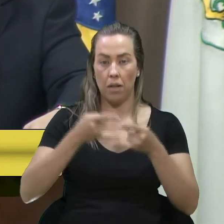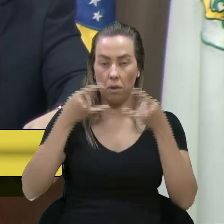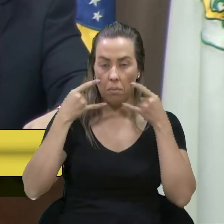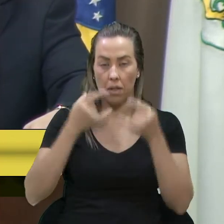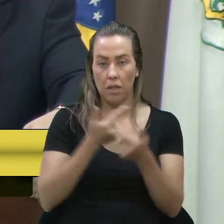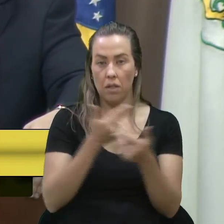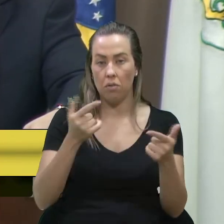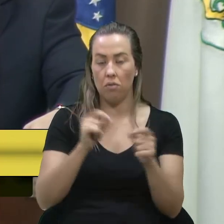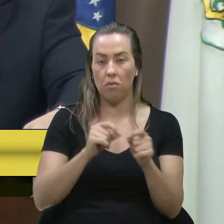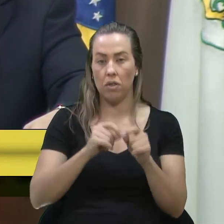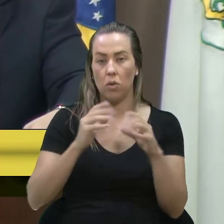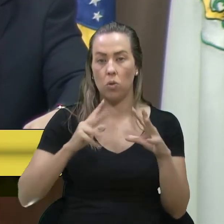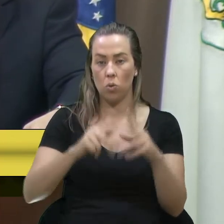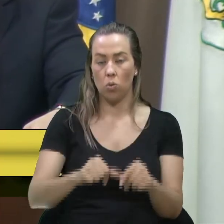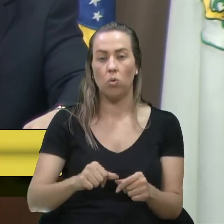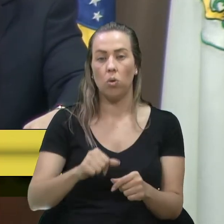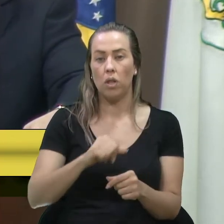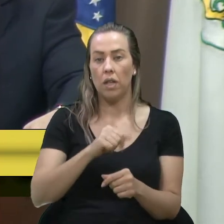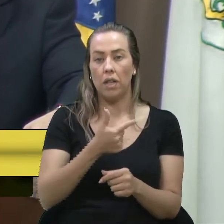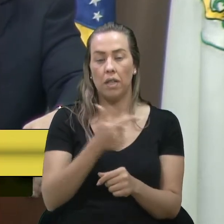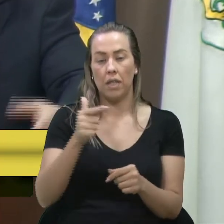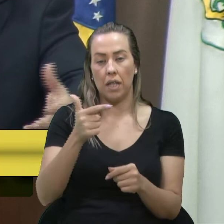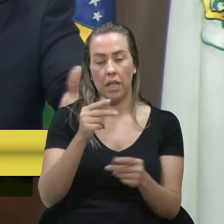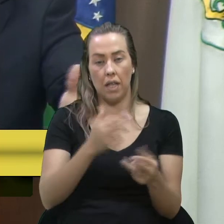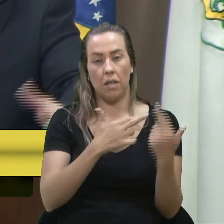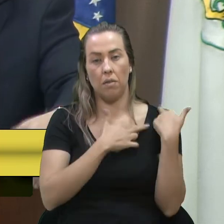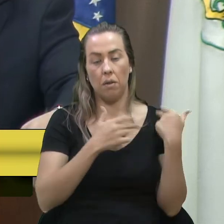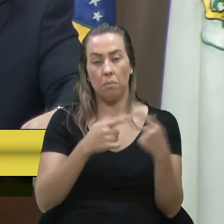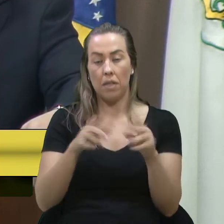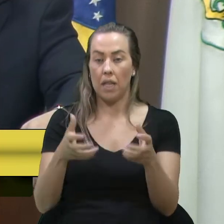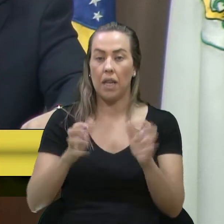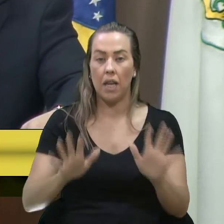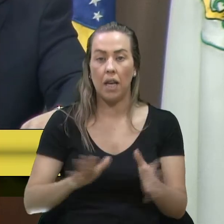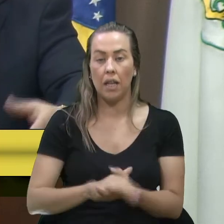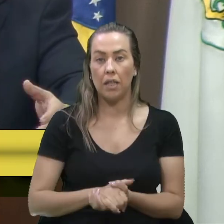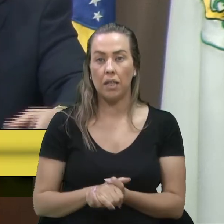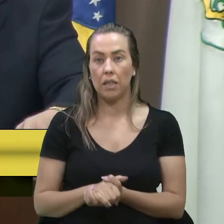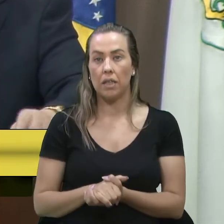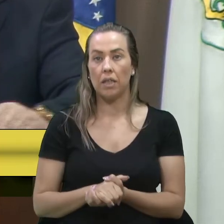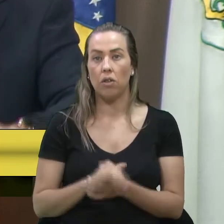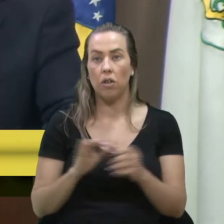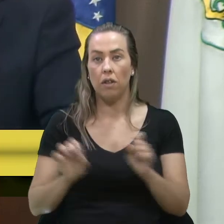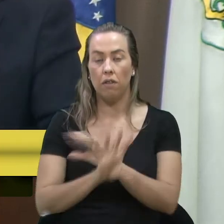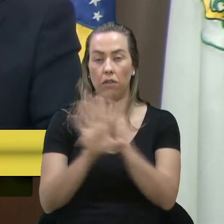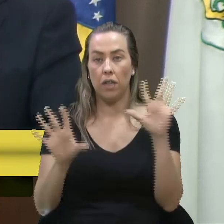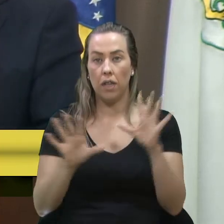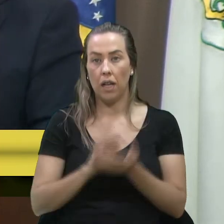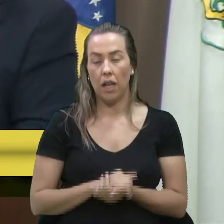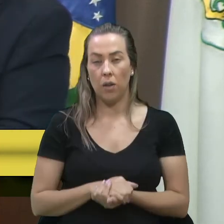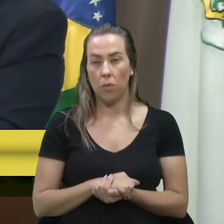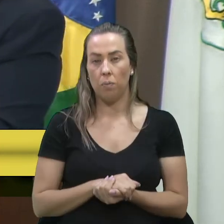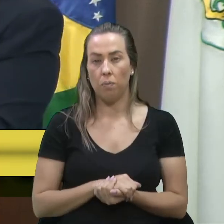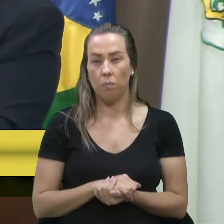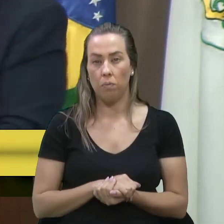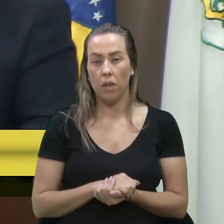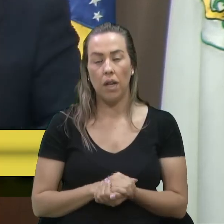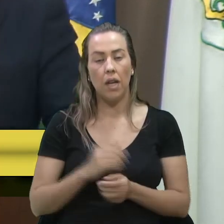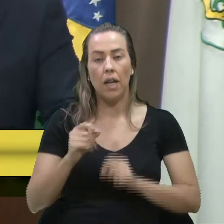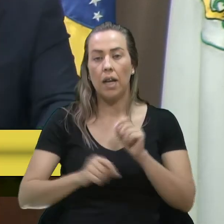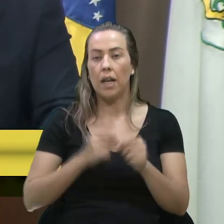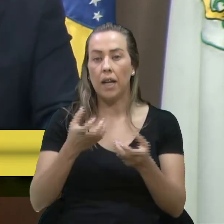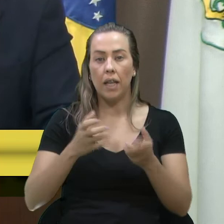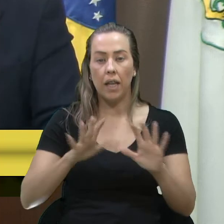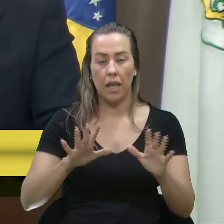ninguém faz as coisas com irresponsabilidade. Mas é para quem quer. Então que fique claro aqui, que fica para quem quer